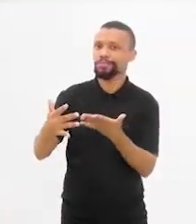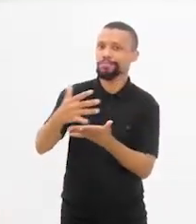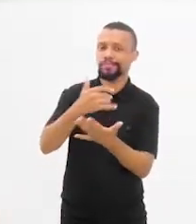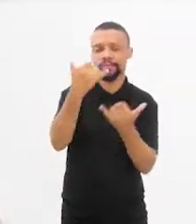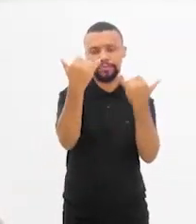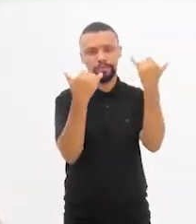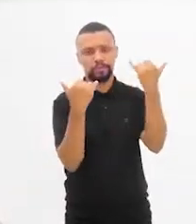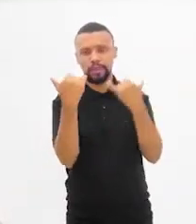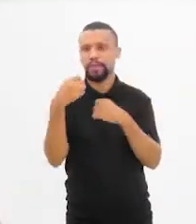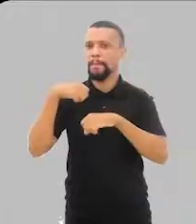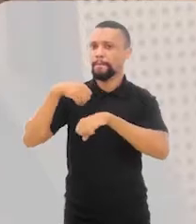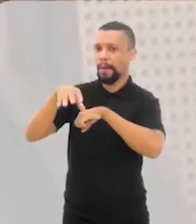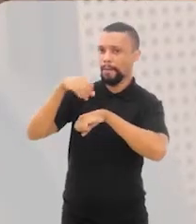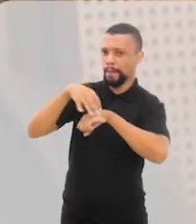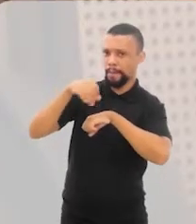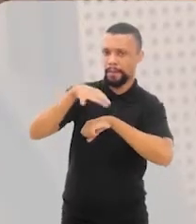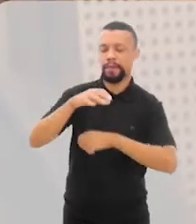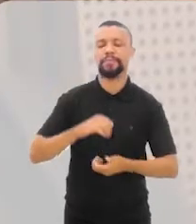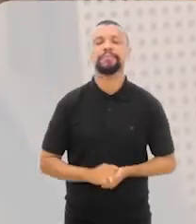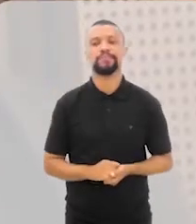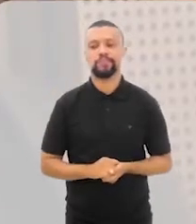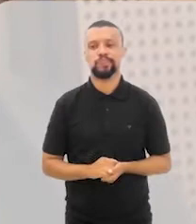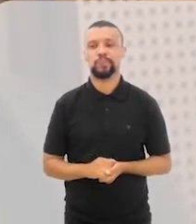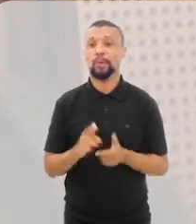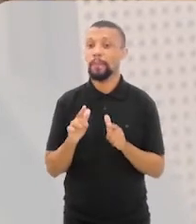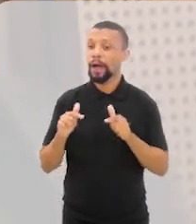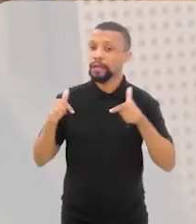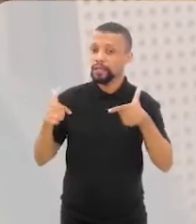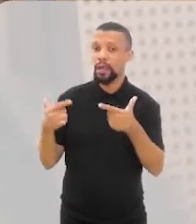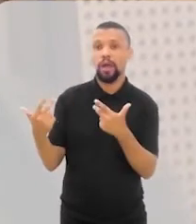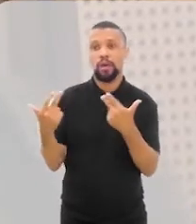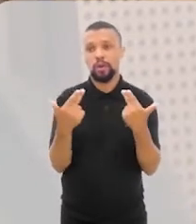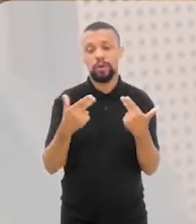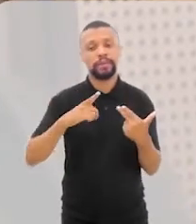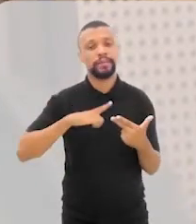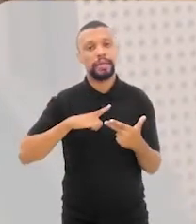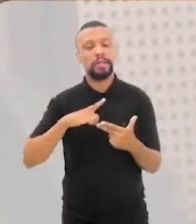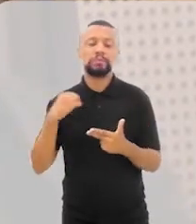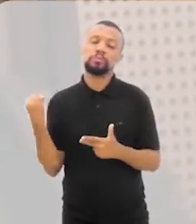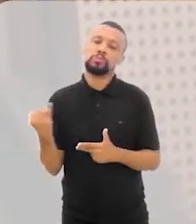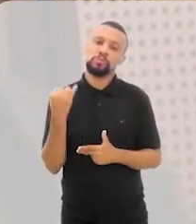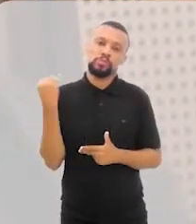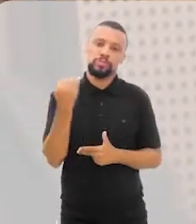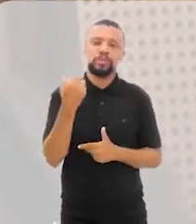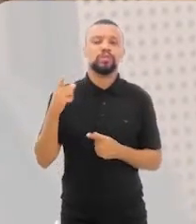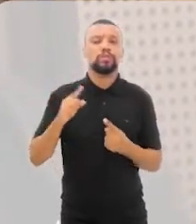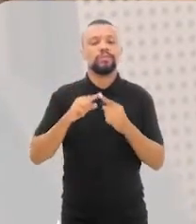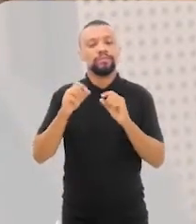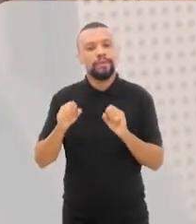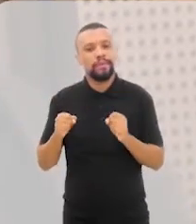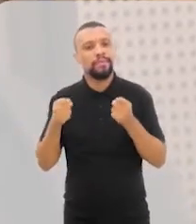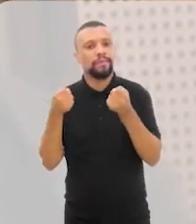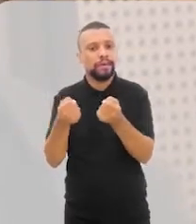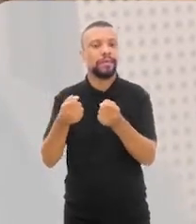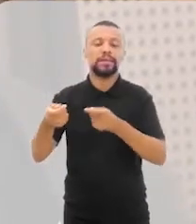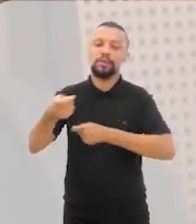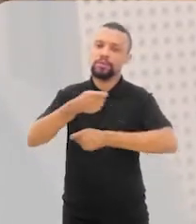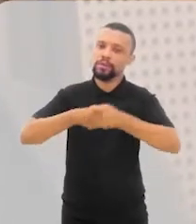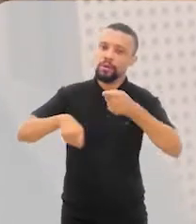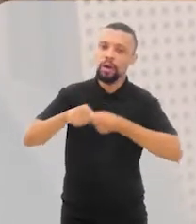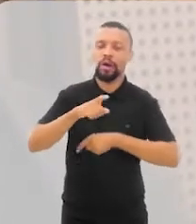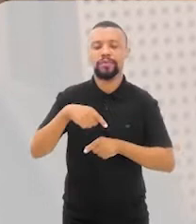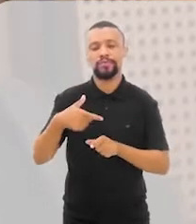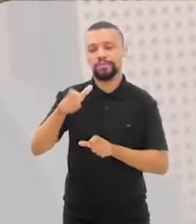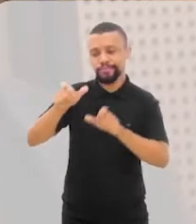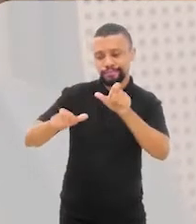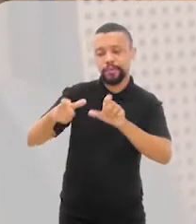máximo de informação possível. Uma ação como essa tem desdobramentos muito relevantes para fortalecer os negócios, os empreendedores,